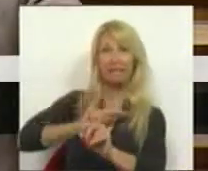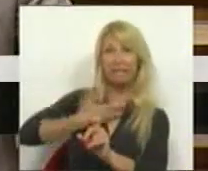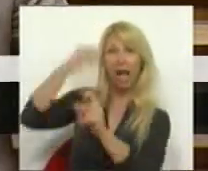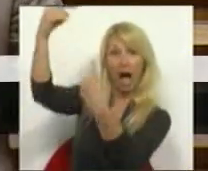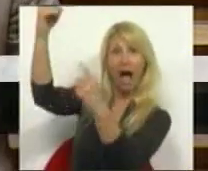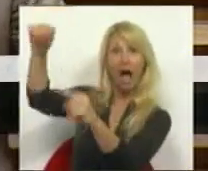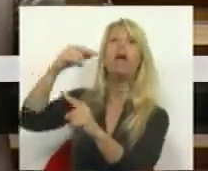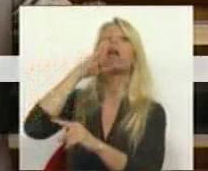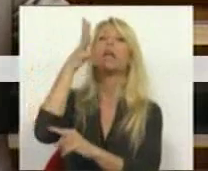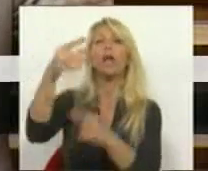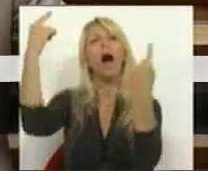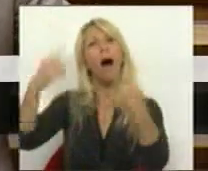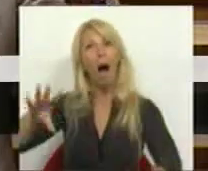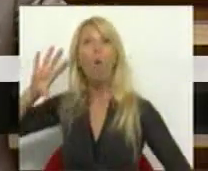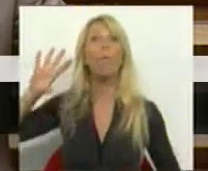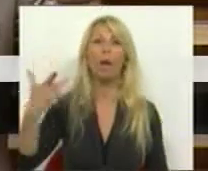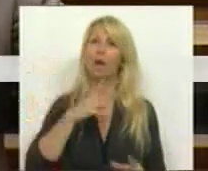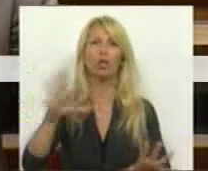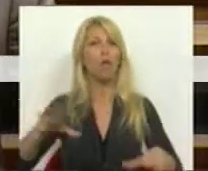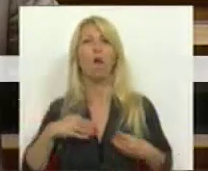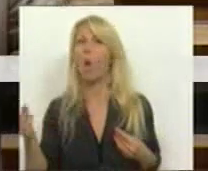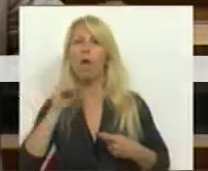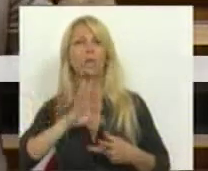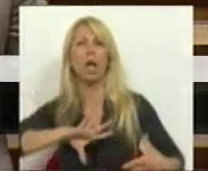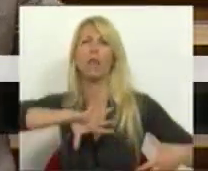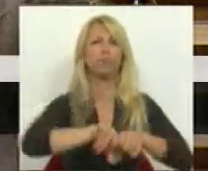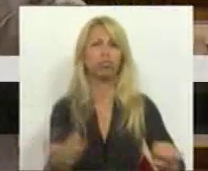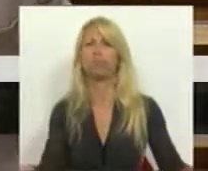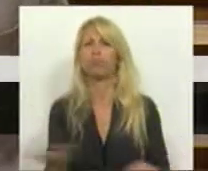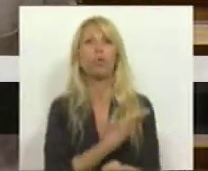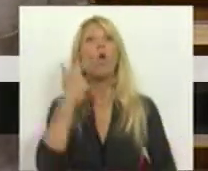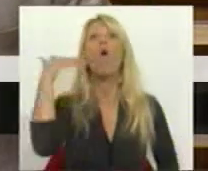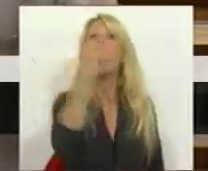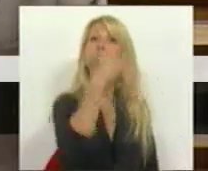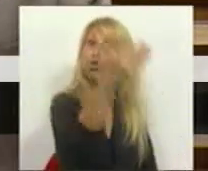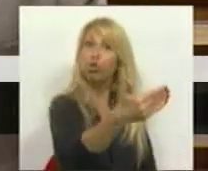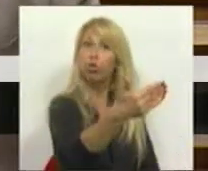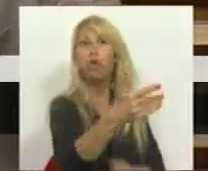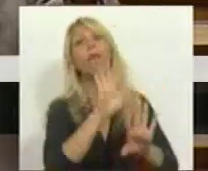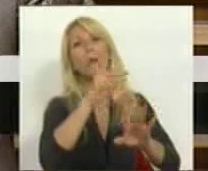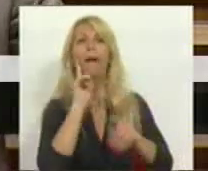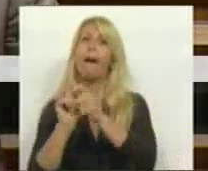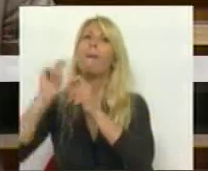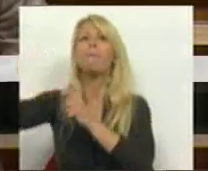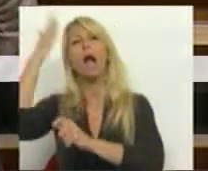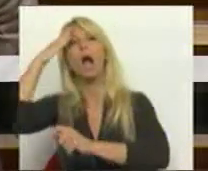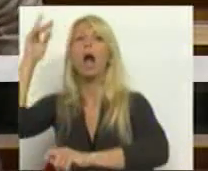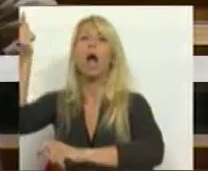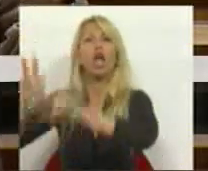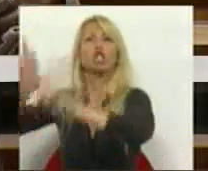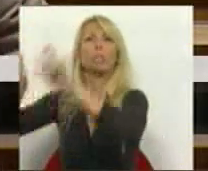que há um país que não aceita amputar o seu futuro para pagar a especulação. Que há um país que quer